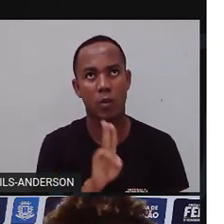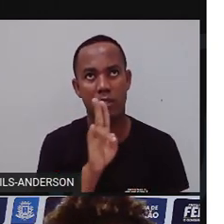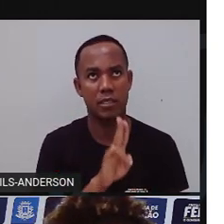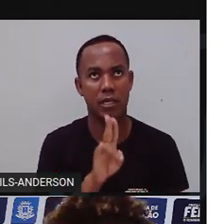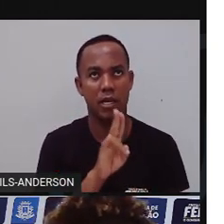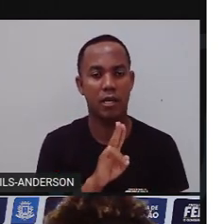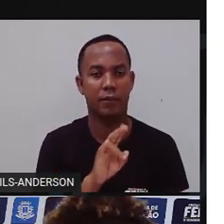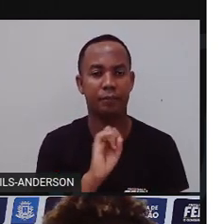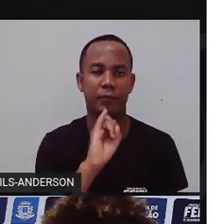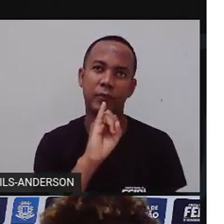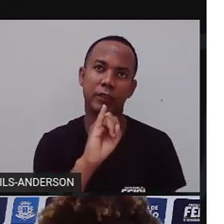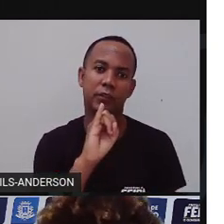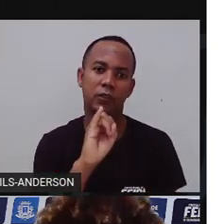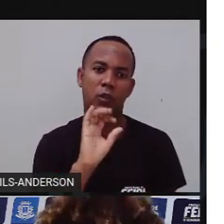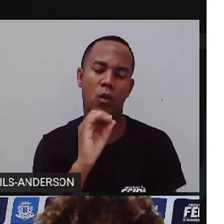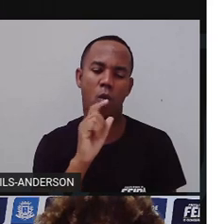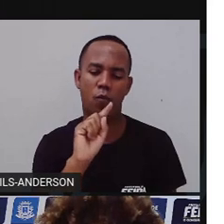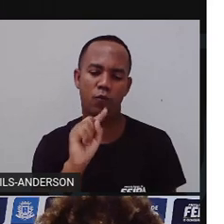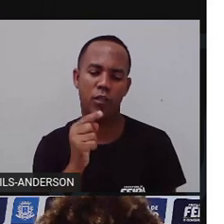dizer. Anderson,